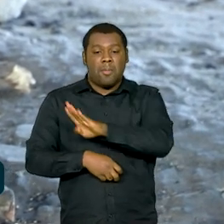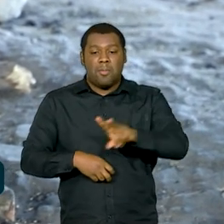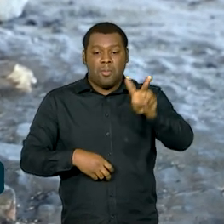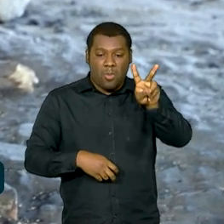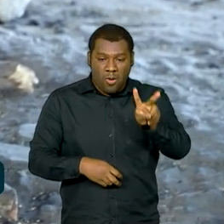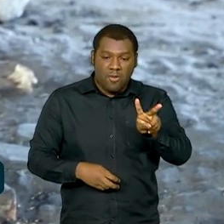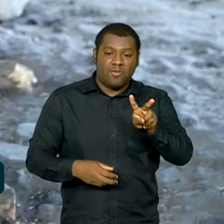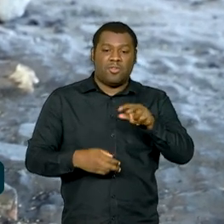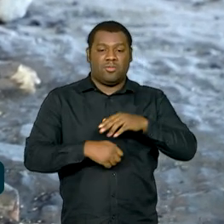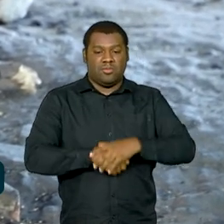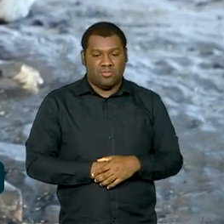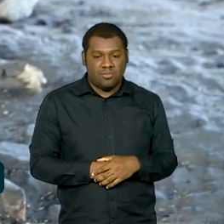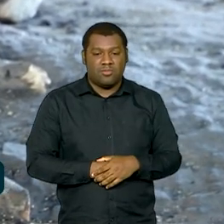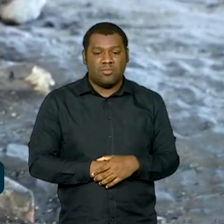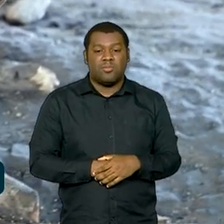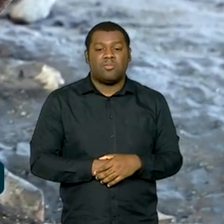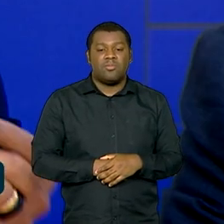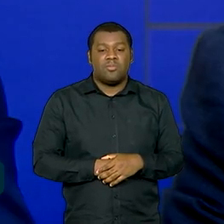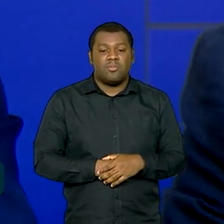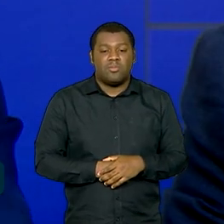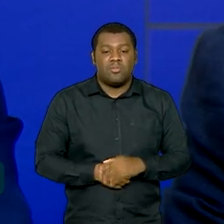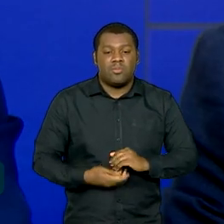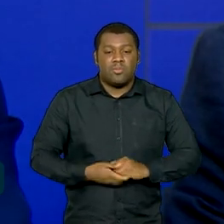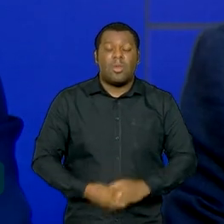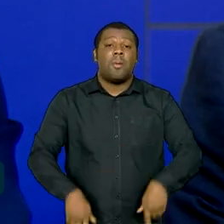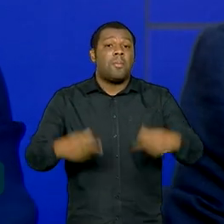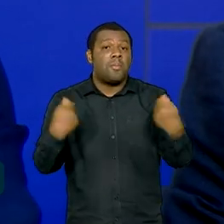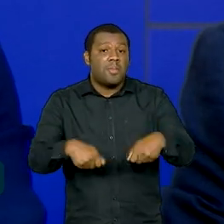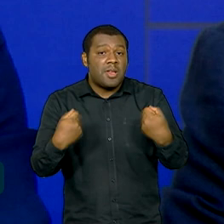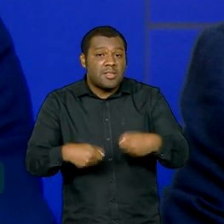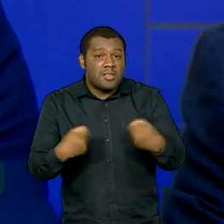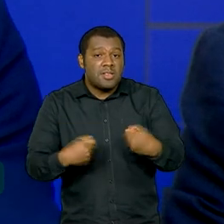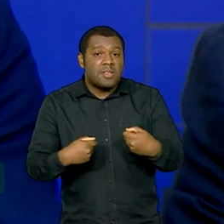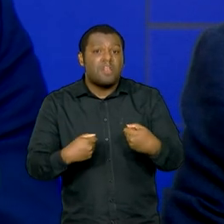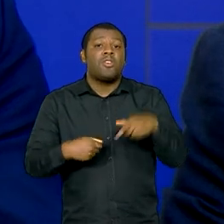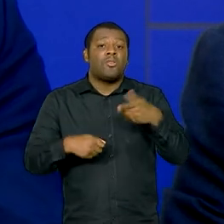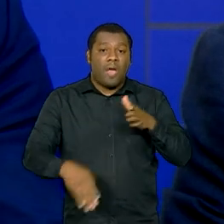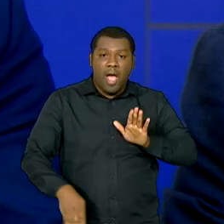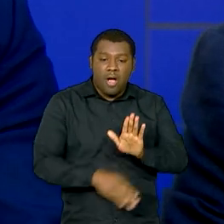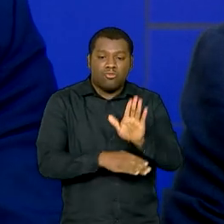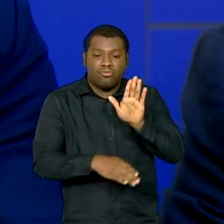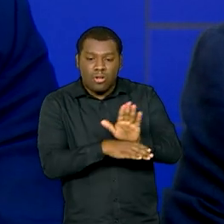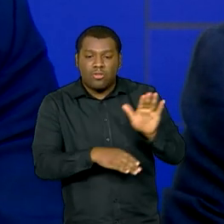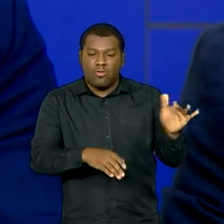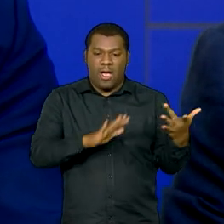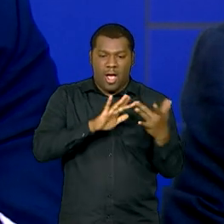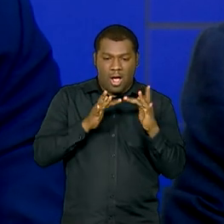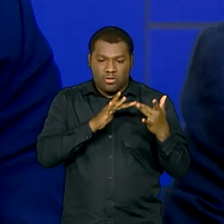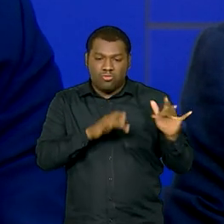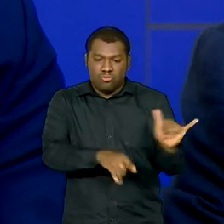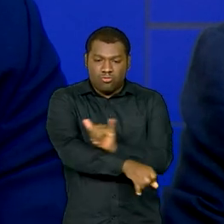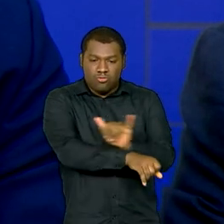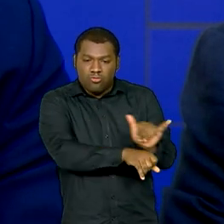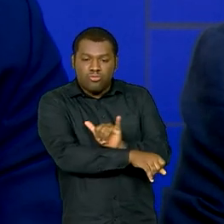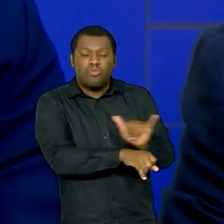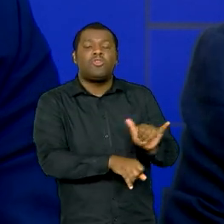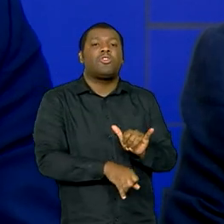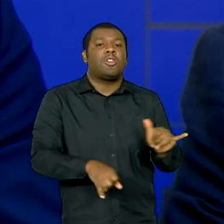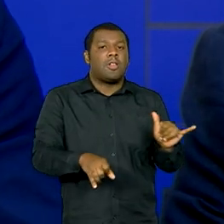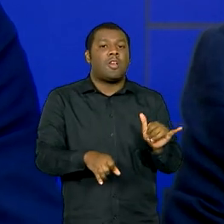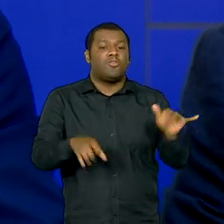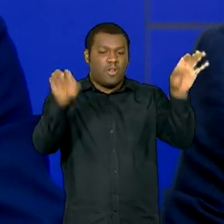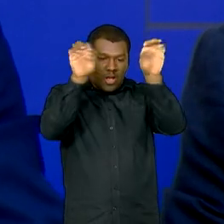vai ficar na capital de Roraima. Precisamos compreender essas ações como ações estruturantes, porque no primeiro ano da